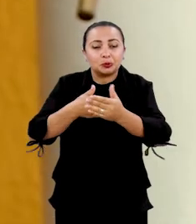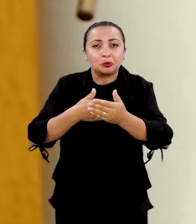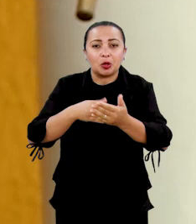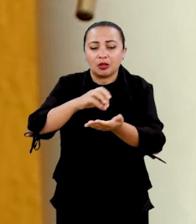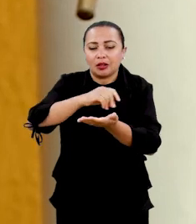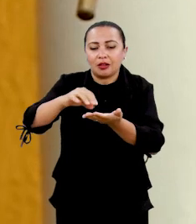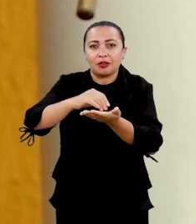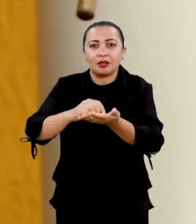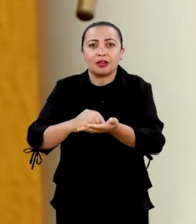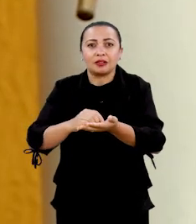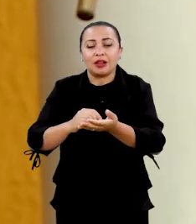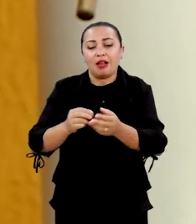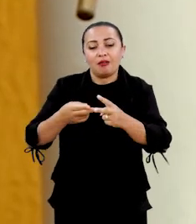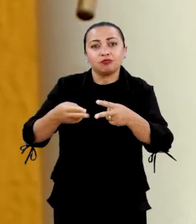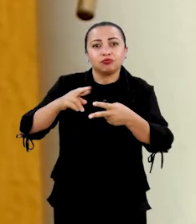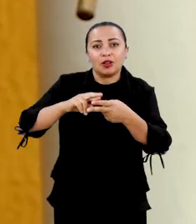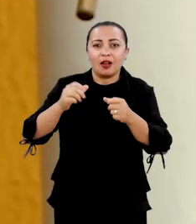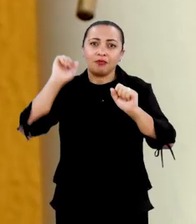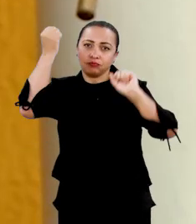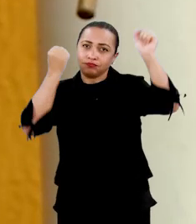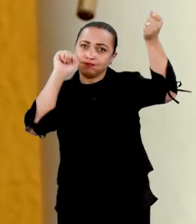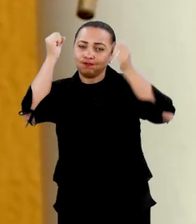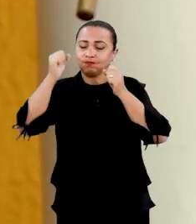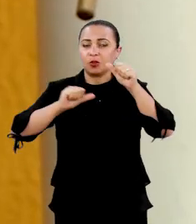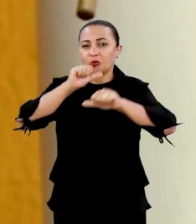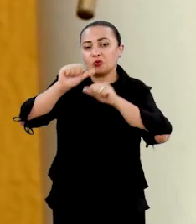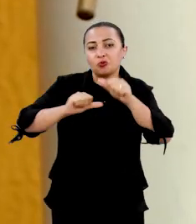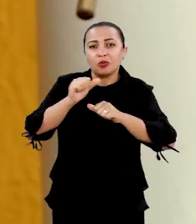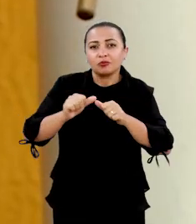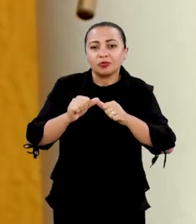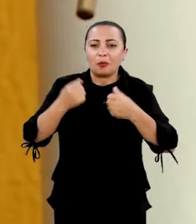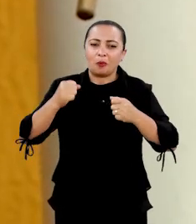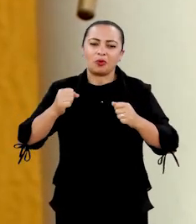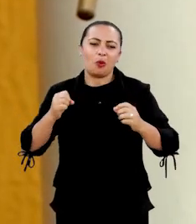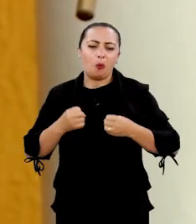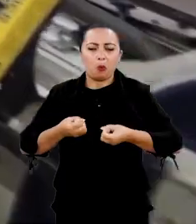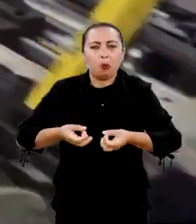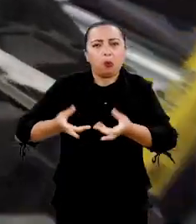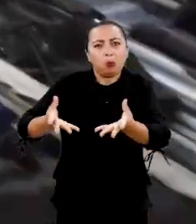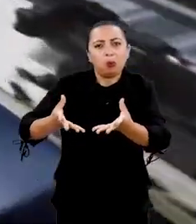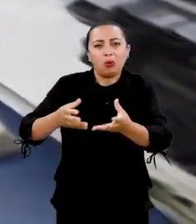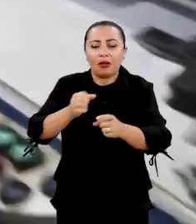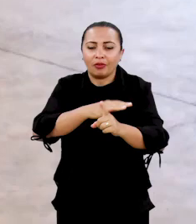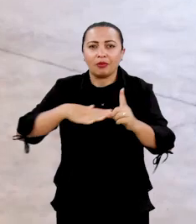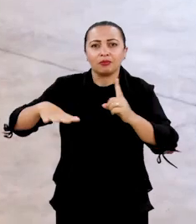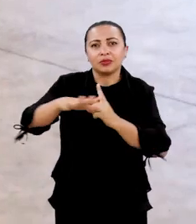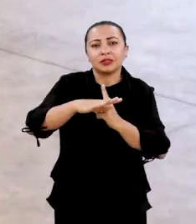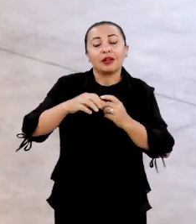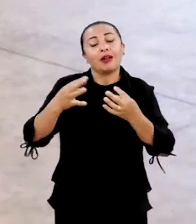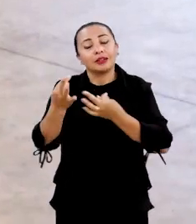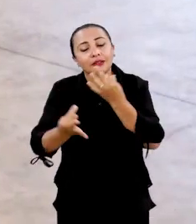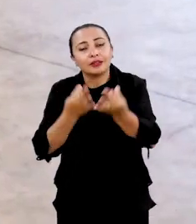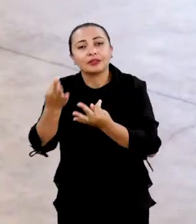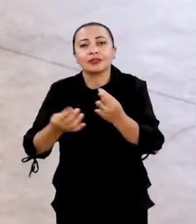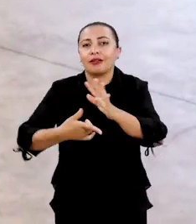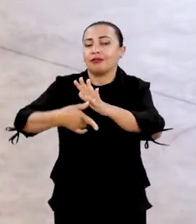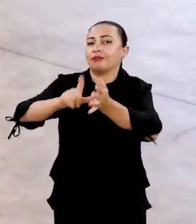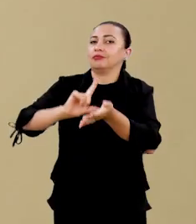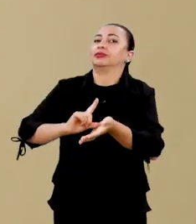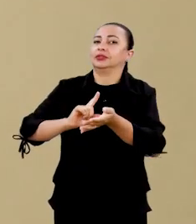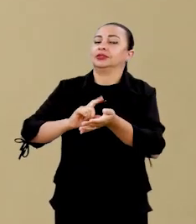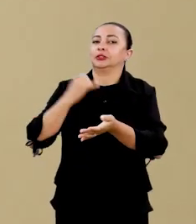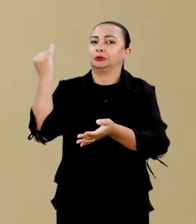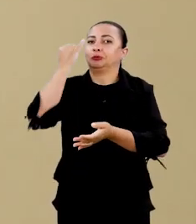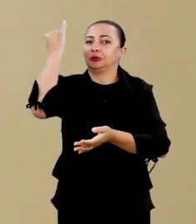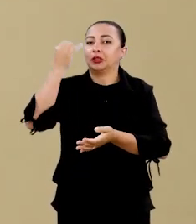esses resíduos produzidos pela indústria possam ser descartados no meio ambiente sem um tratamento prévio. Pensando nisso,